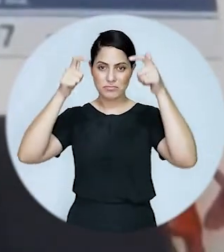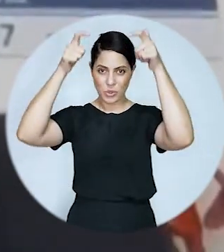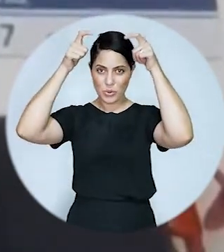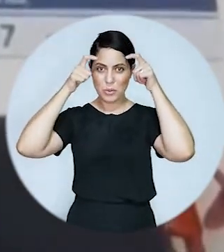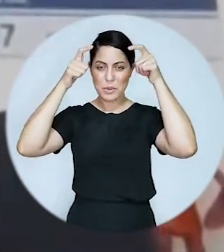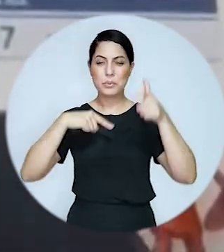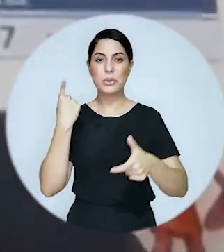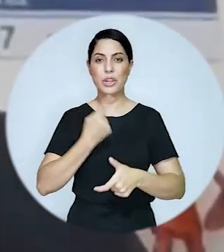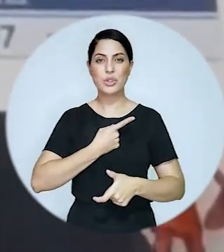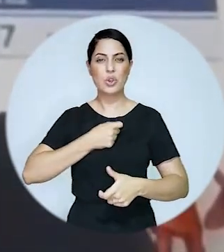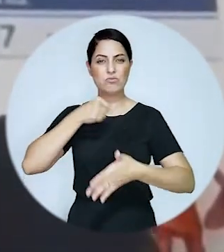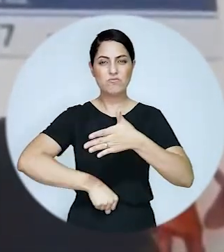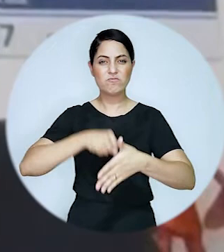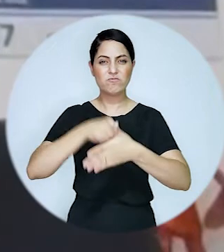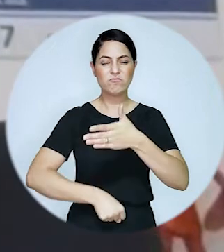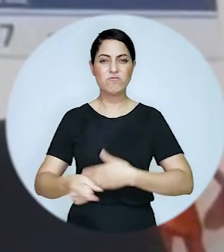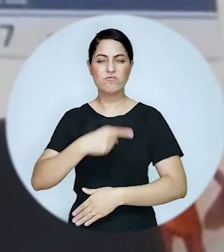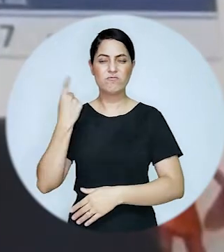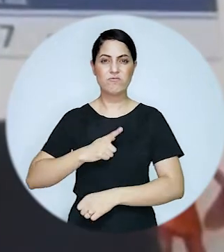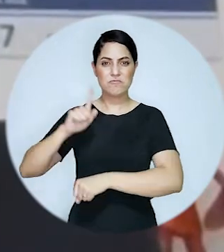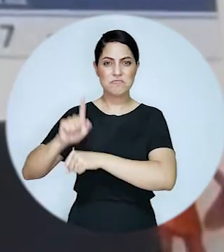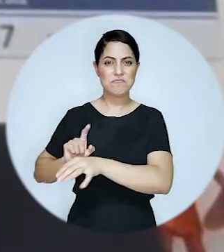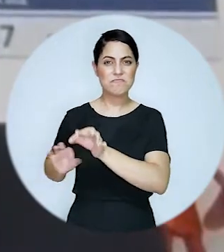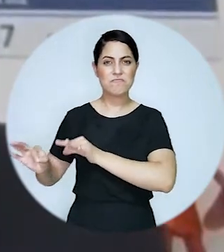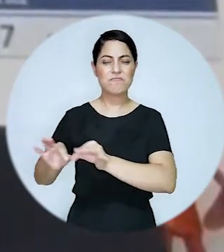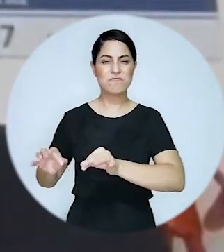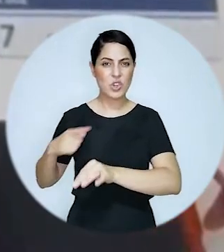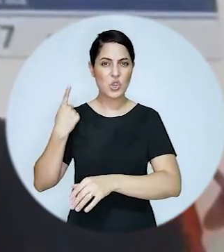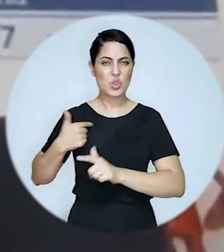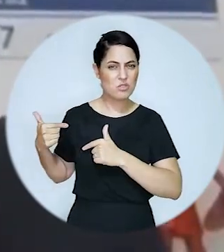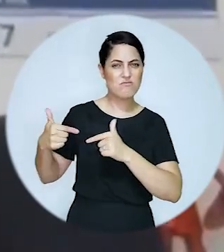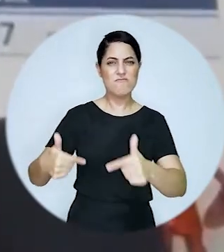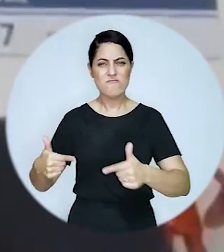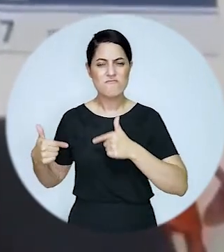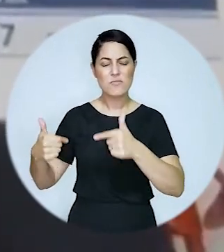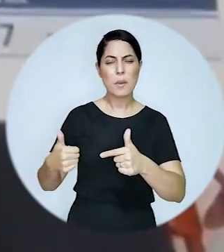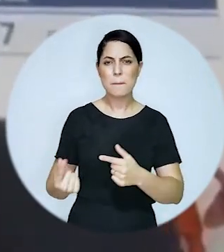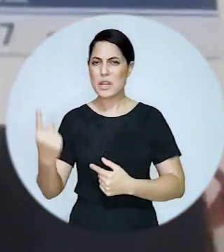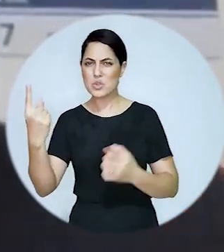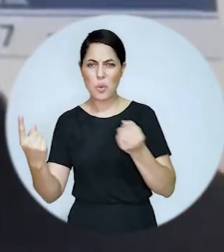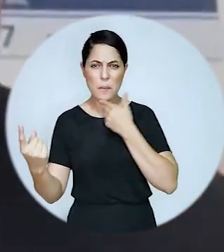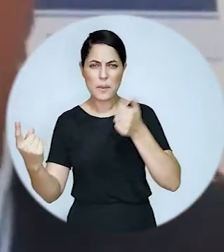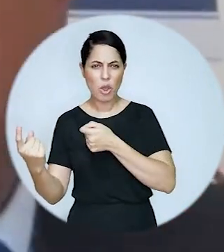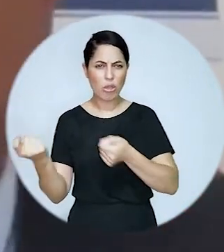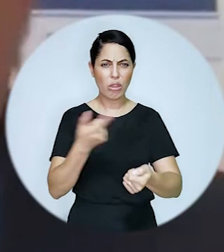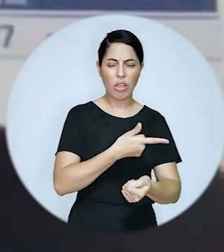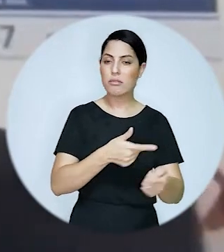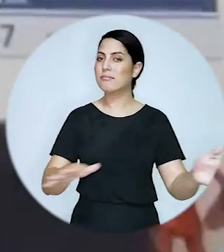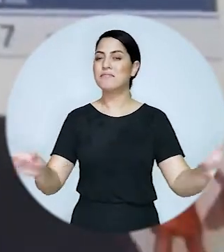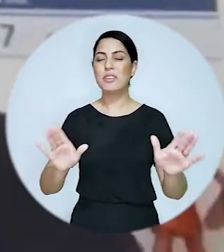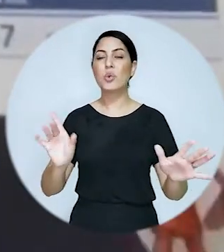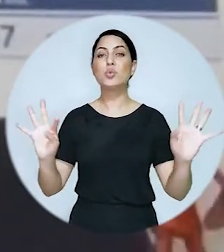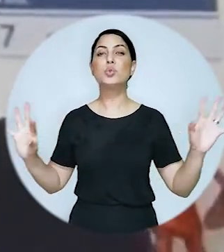disso, é o coroamento de todas as lutas, de todas as gestões, de todos os esforços, nenhum melhor do que o outro, nenhum mais importante